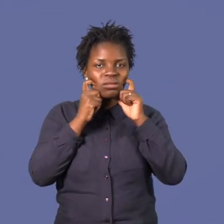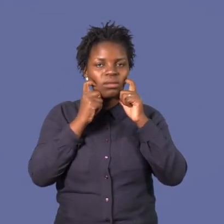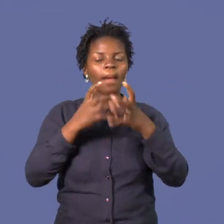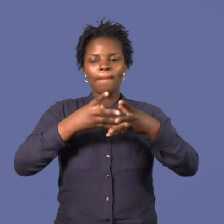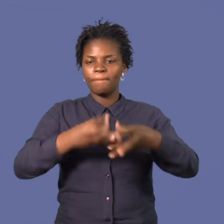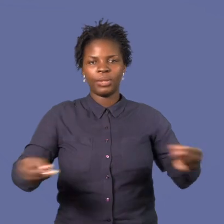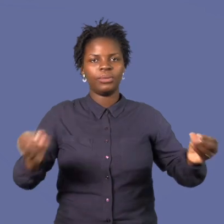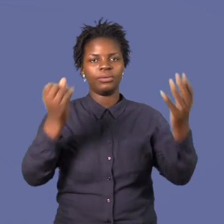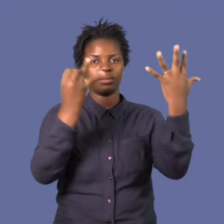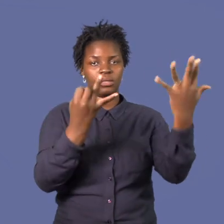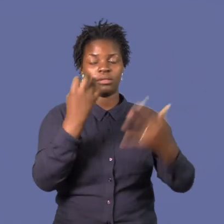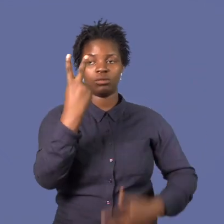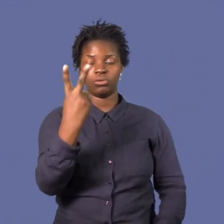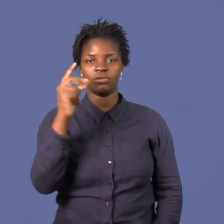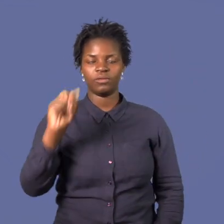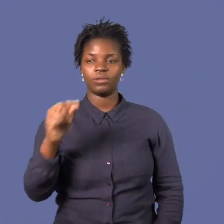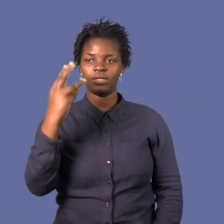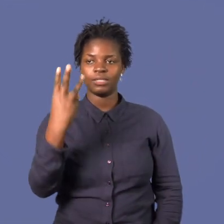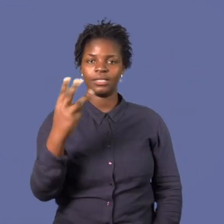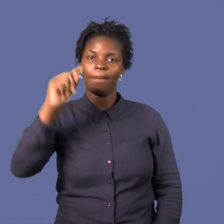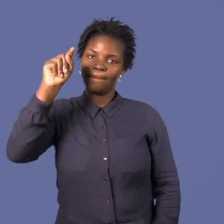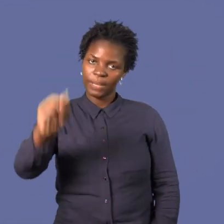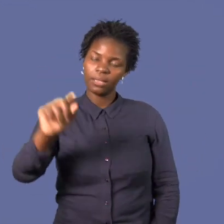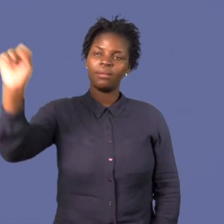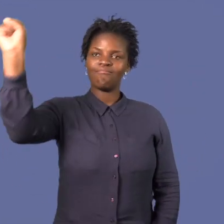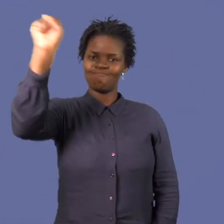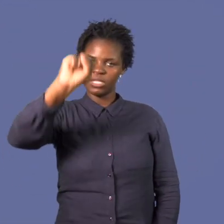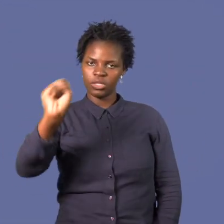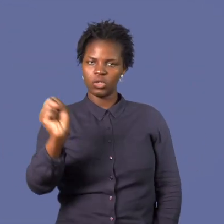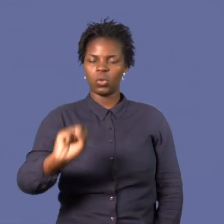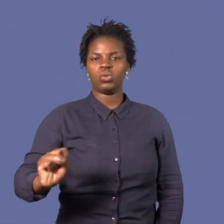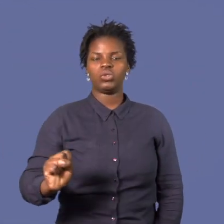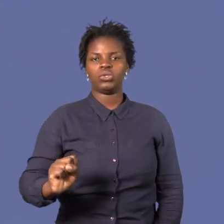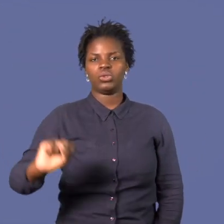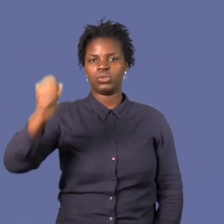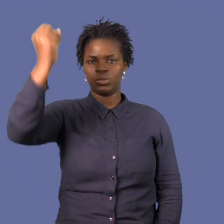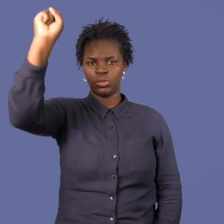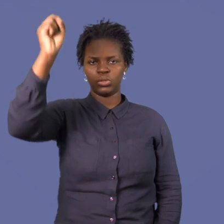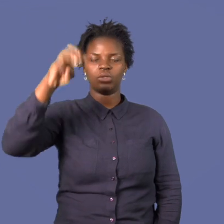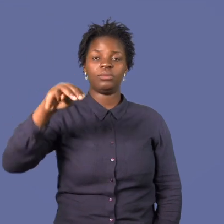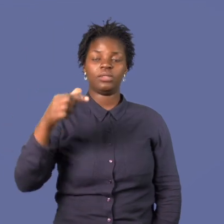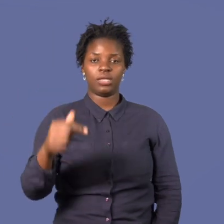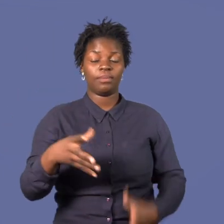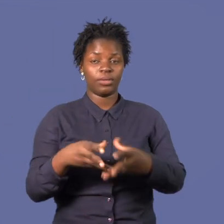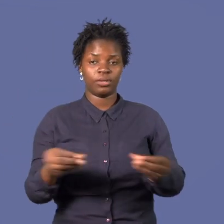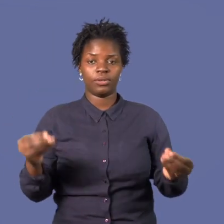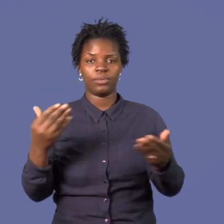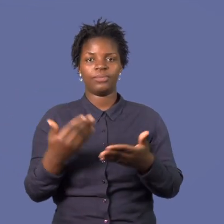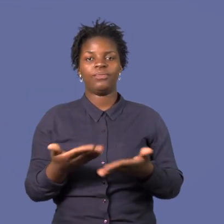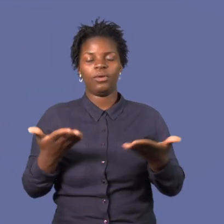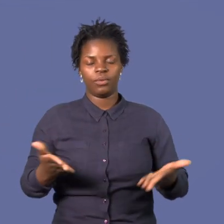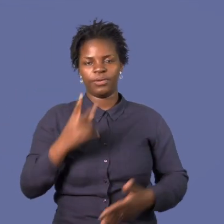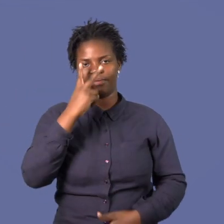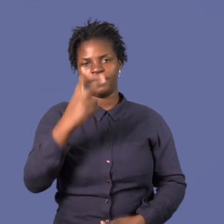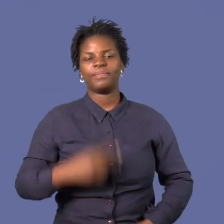correspondem à concessão de um desagravamento fiscal que pode assumir várias formas, desde a isenção, a